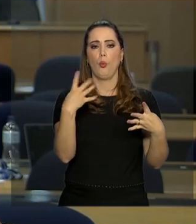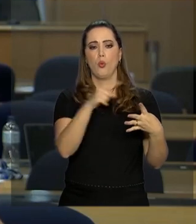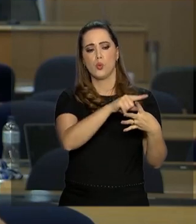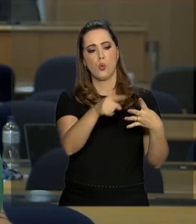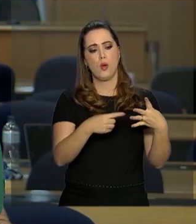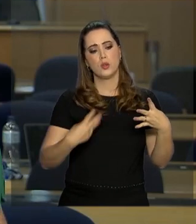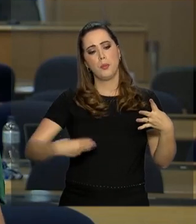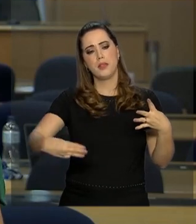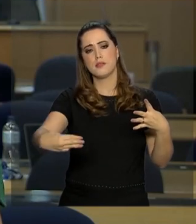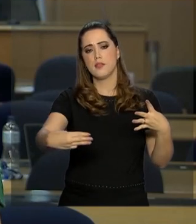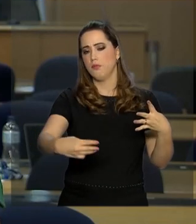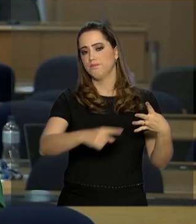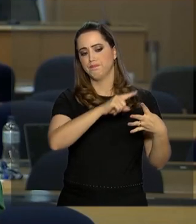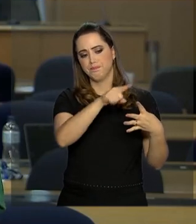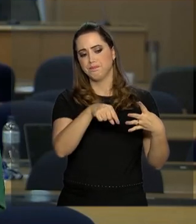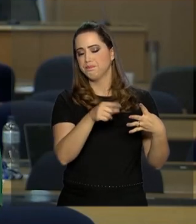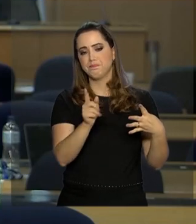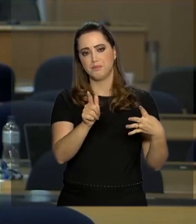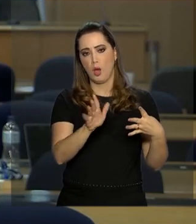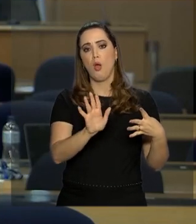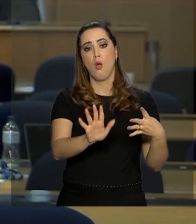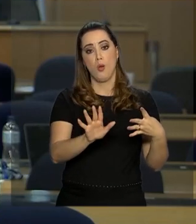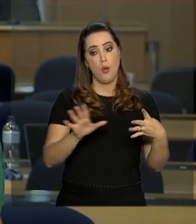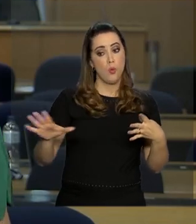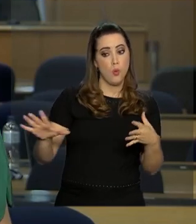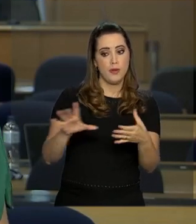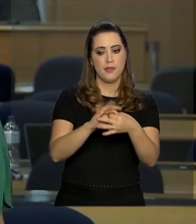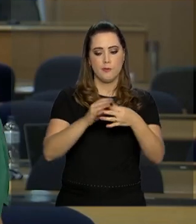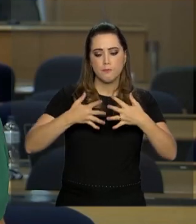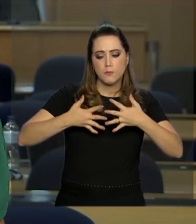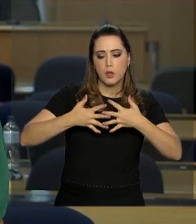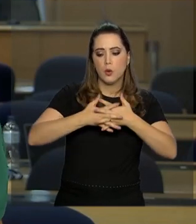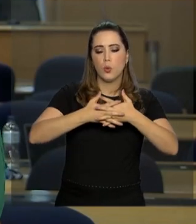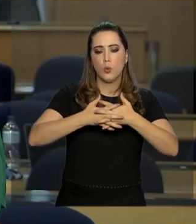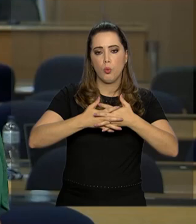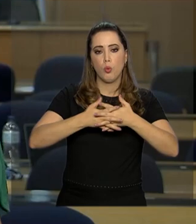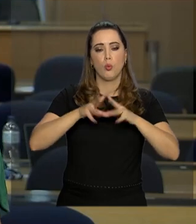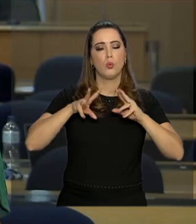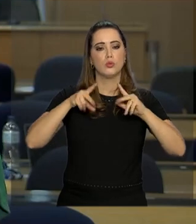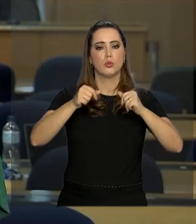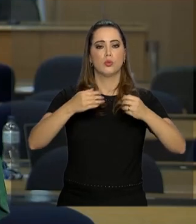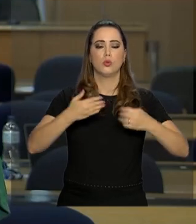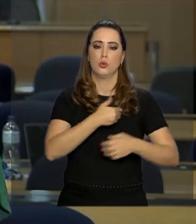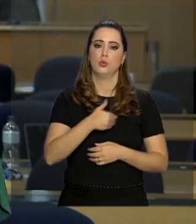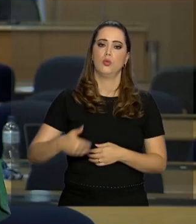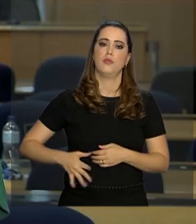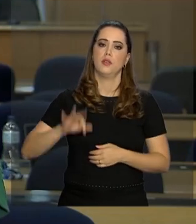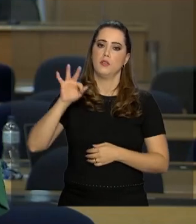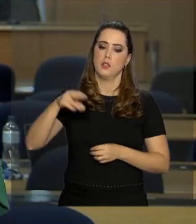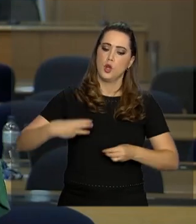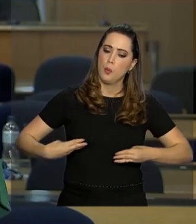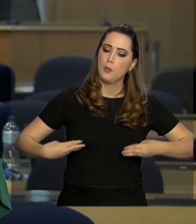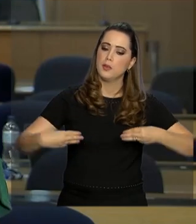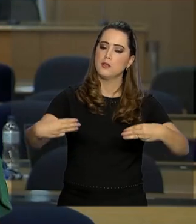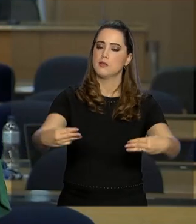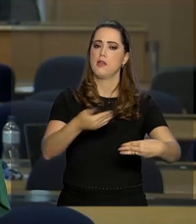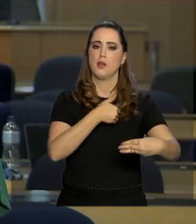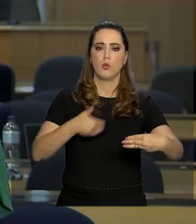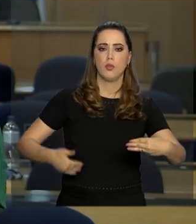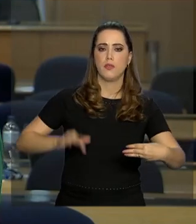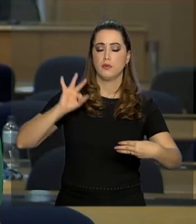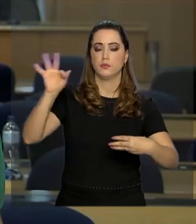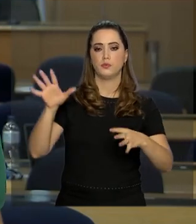citei Isso vai ser trabalhado de forma conjunta, completa com todo o governo federal Então a ideia é que